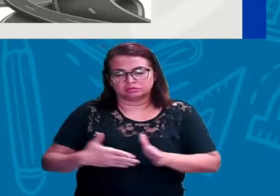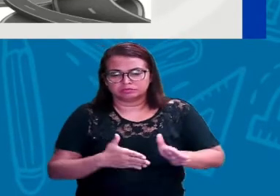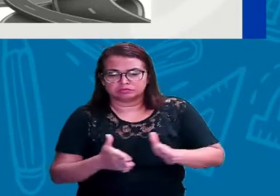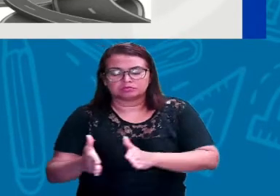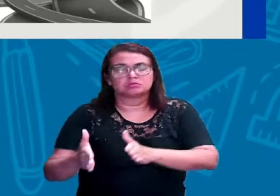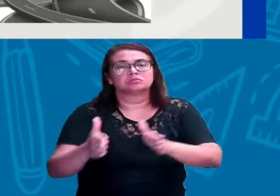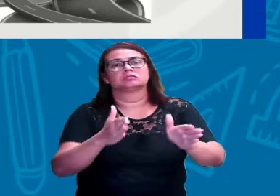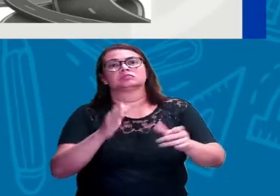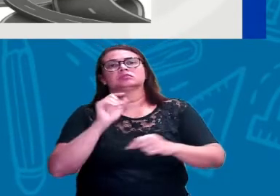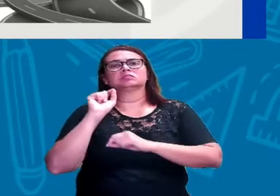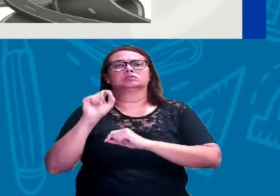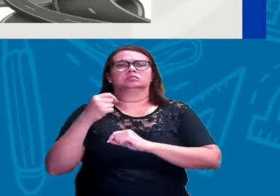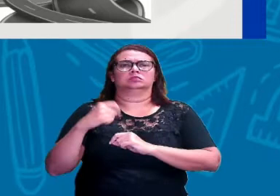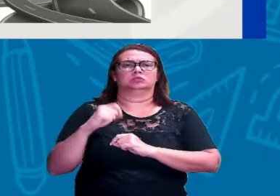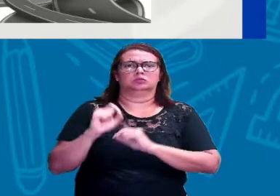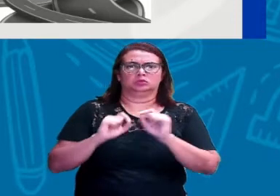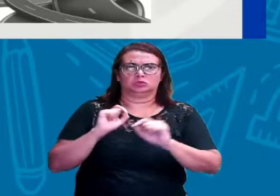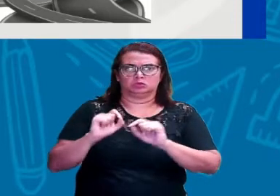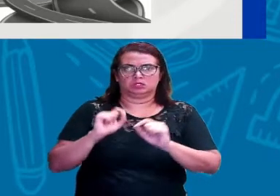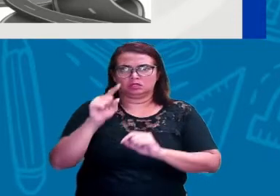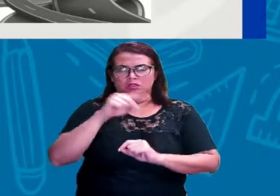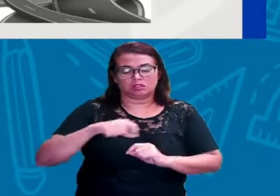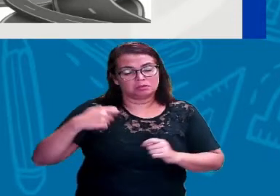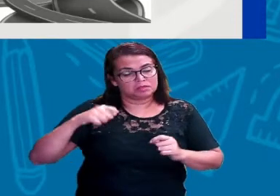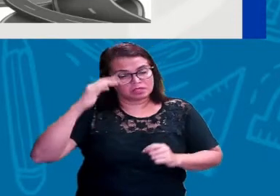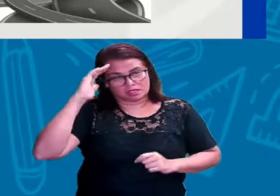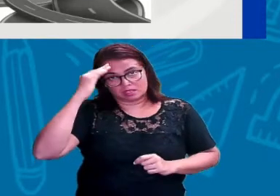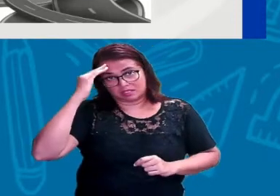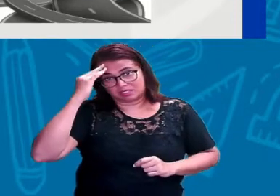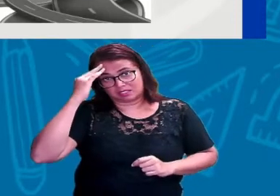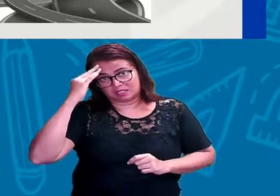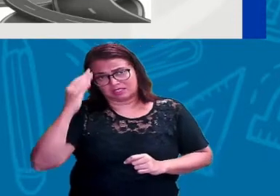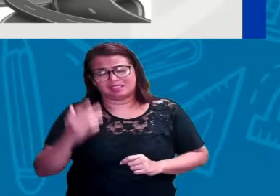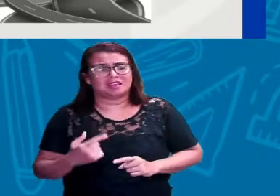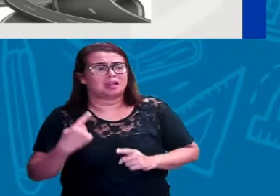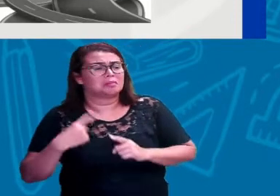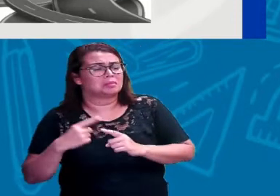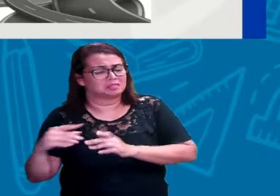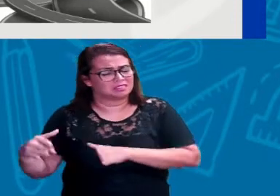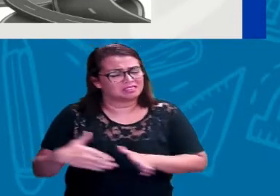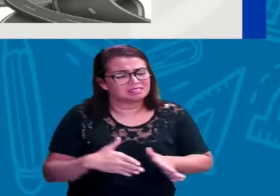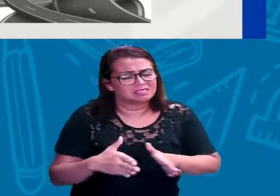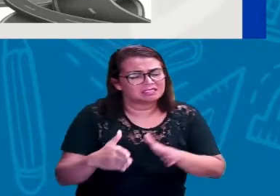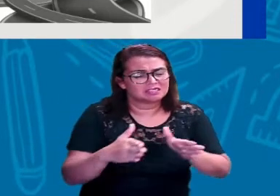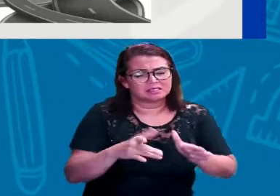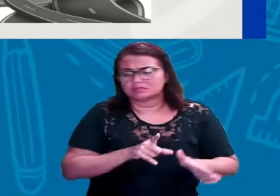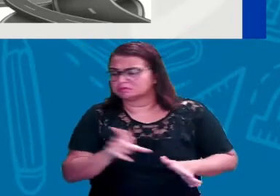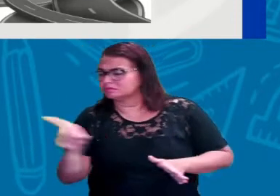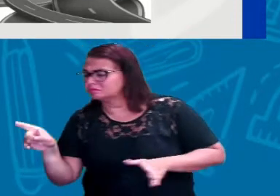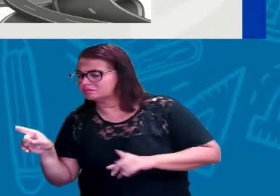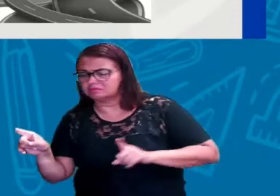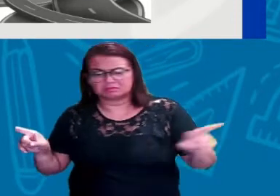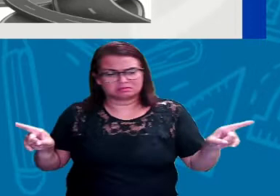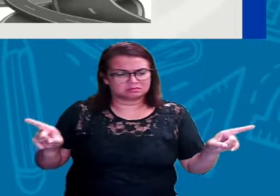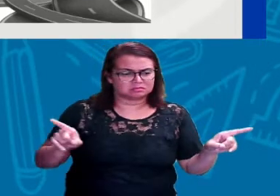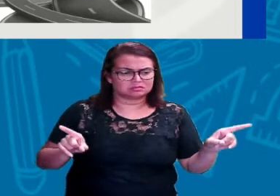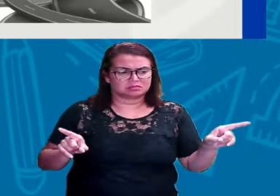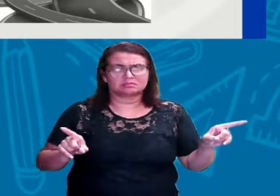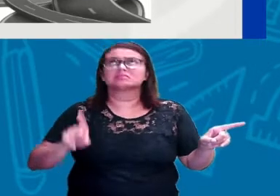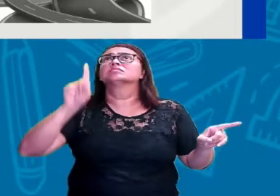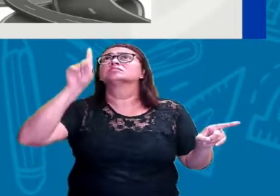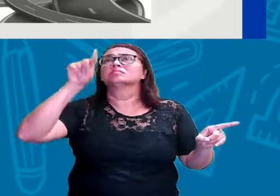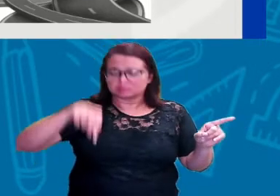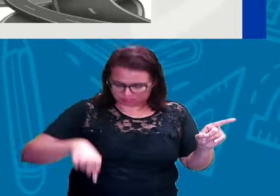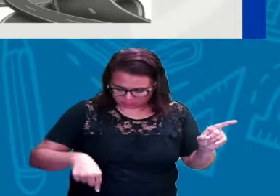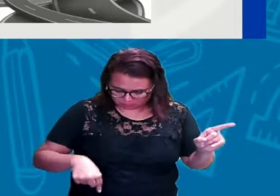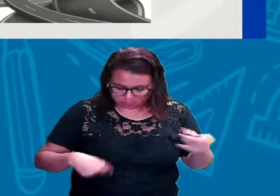ações, para poder a gente identificar. Por que eu tenho que saber o que é uma trajetória, o é uma direção, o é um sentido? Porque é